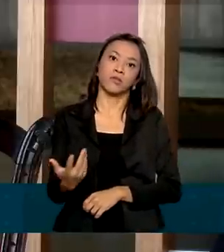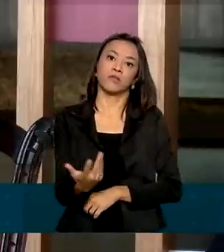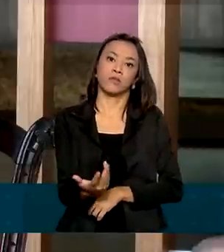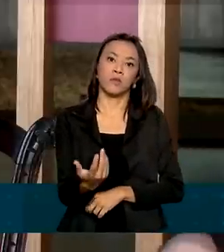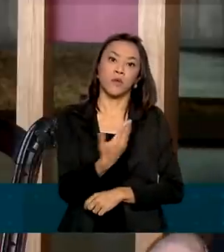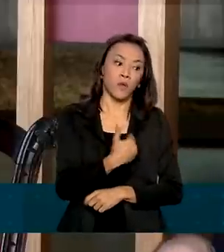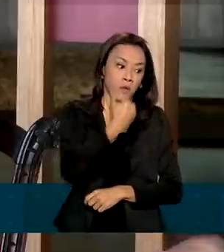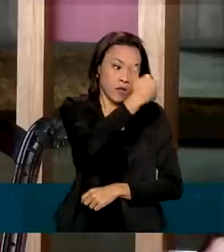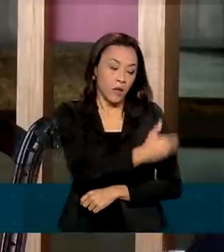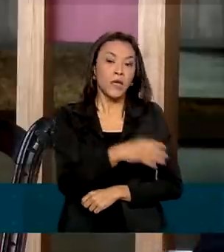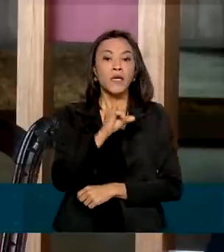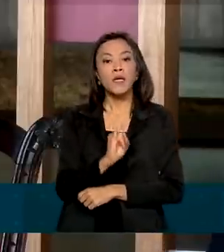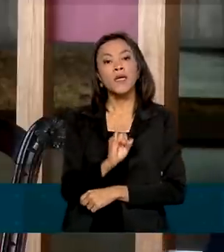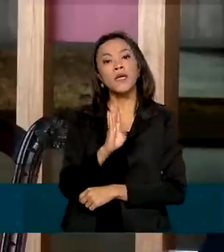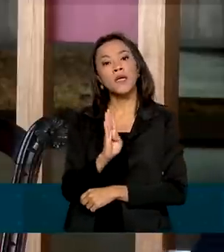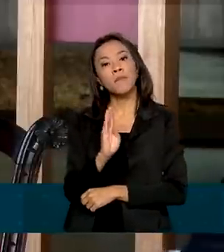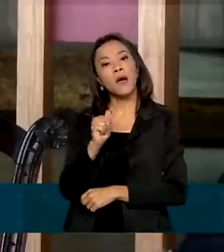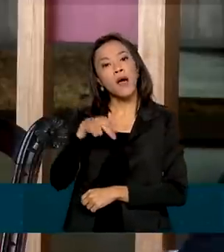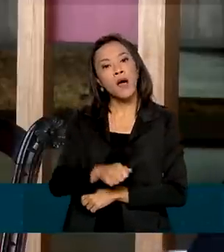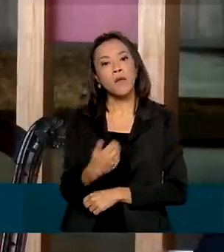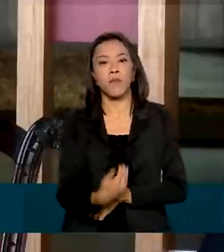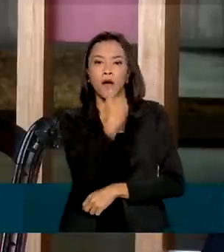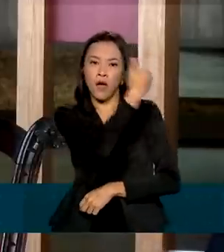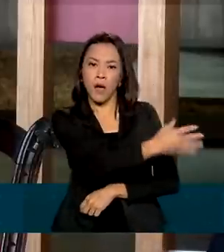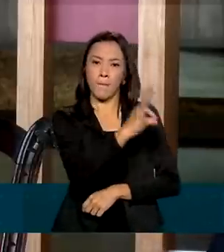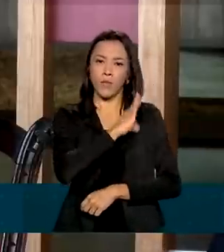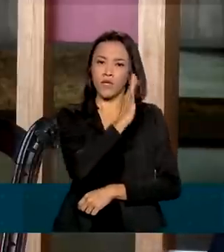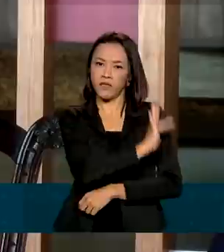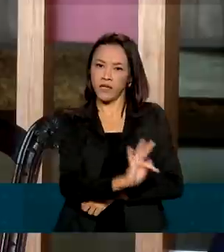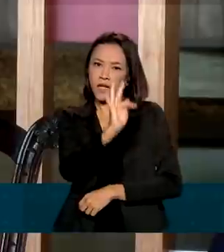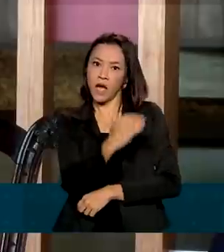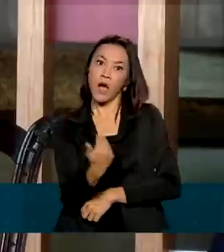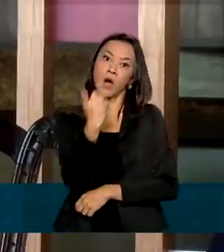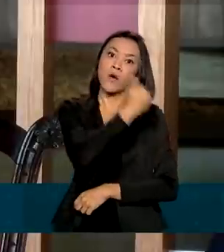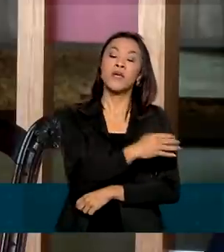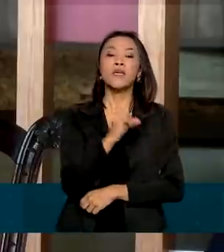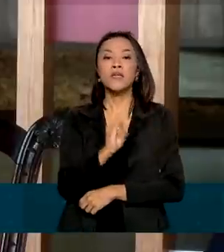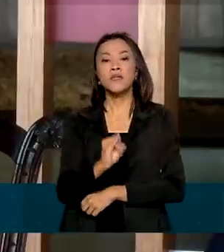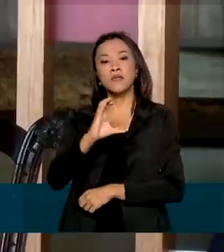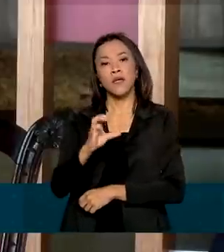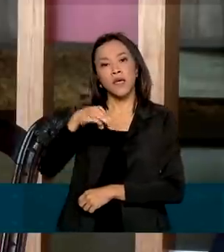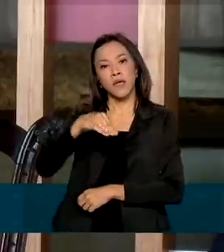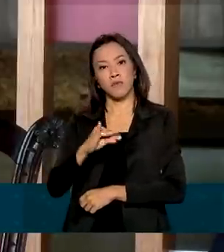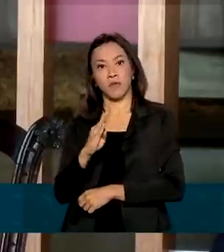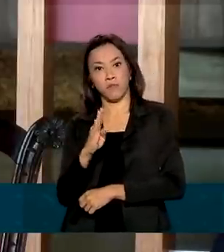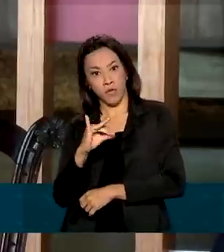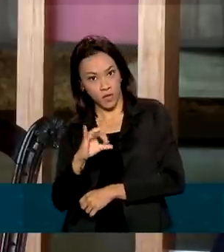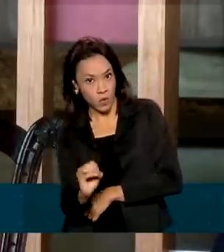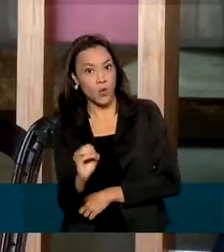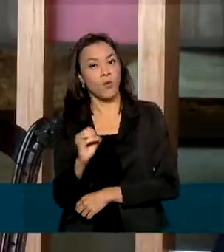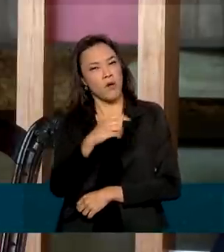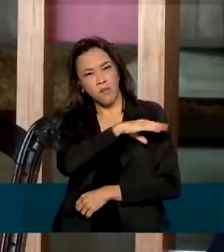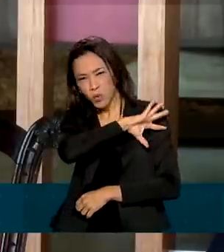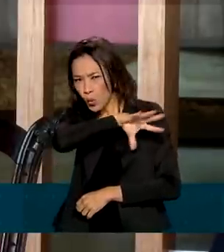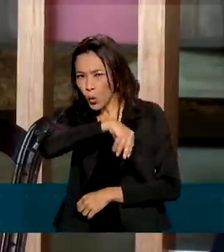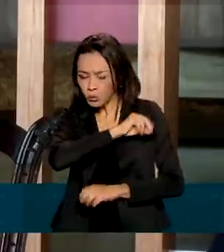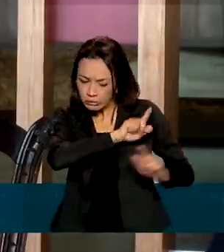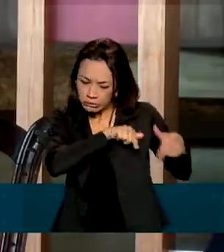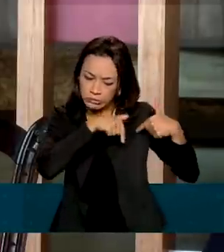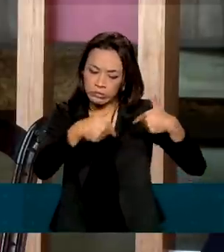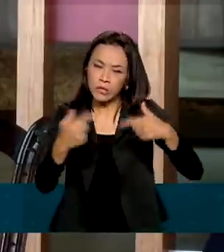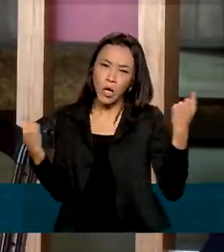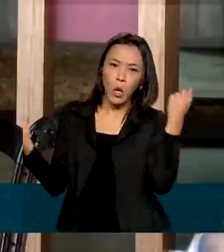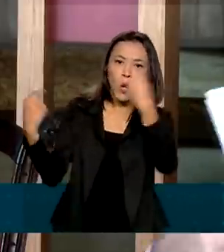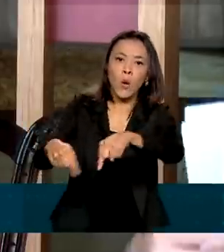IBAMA, ICMBio, Força Nacional, Polícia Federal irão atuar de forma contundente para eliminar os crimes ambientais,